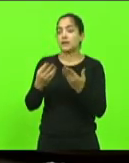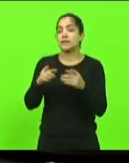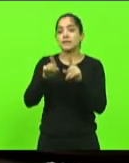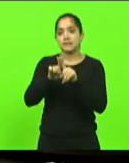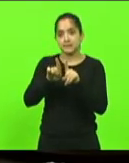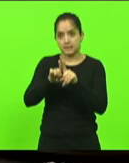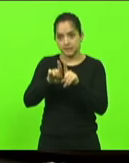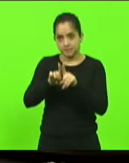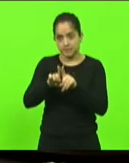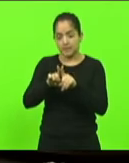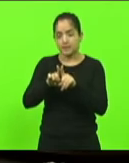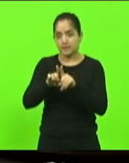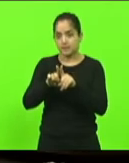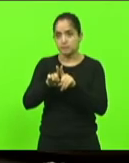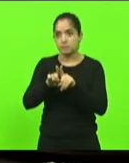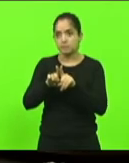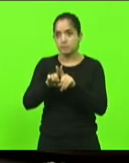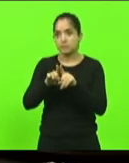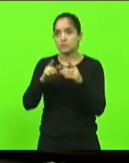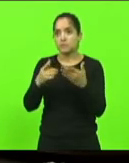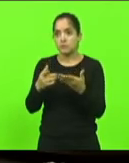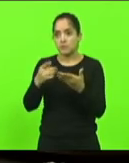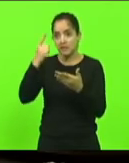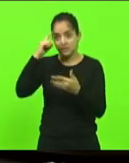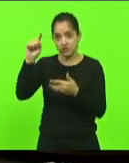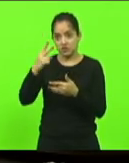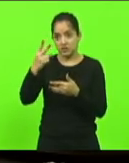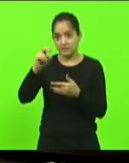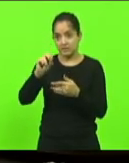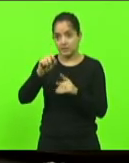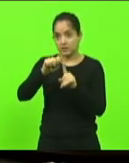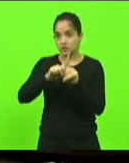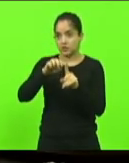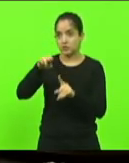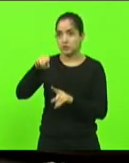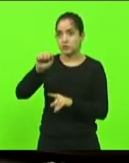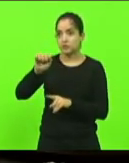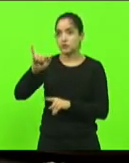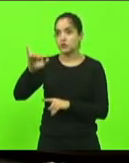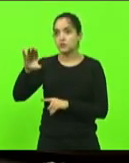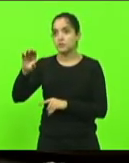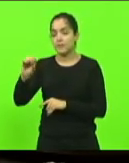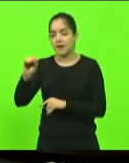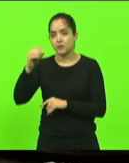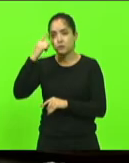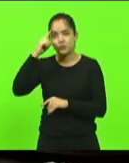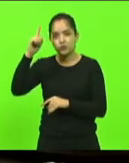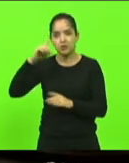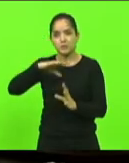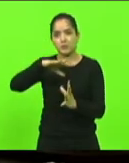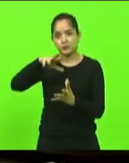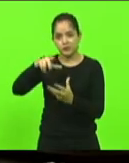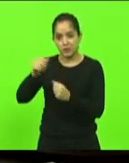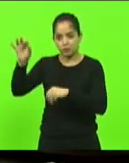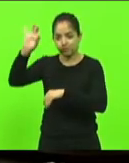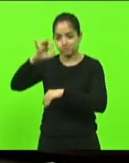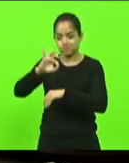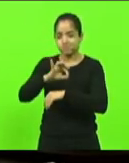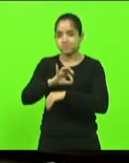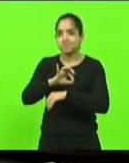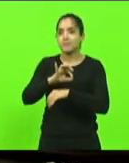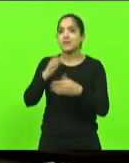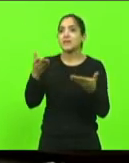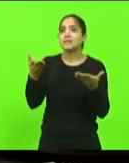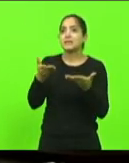estabelece o dia 20 de maio como o dia mundial da abelha. E aqui para